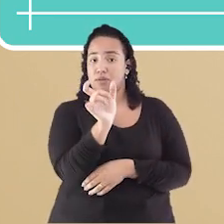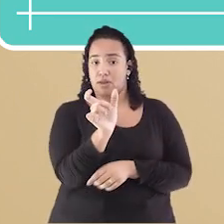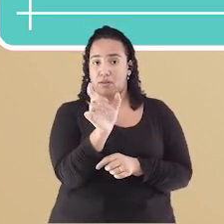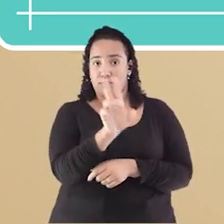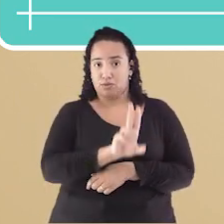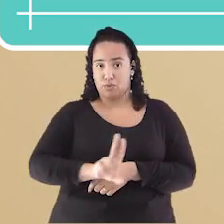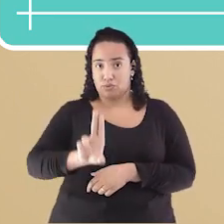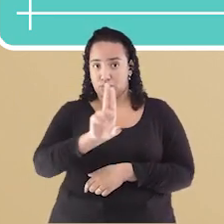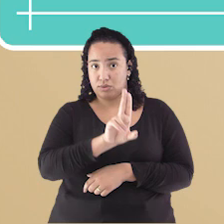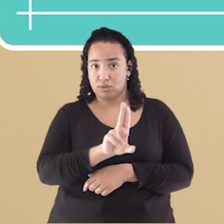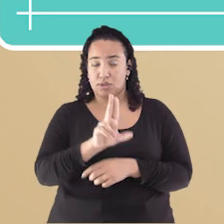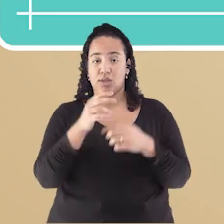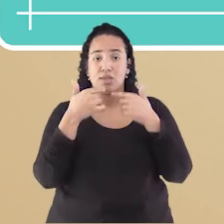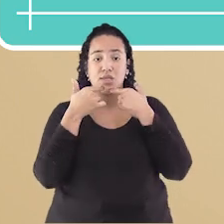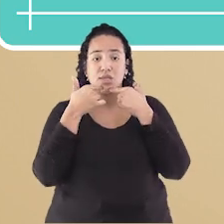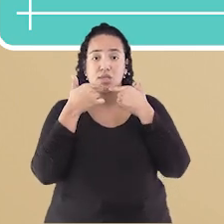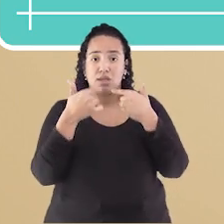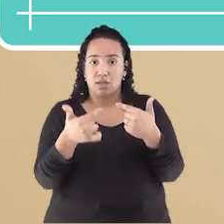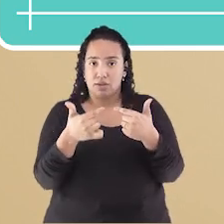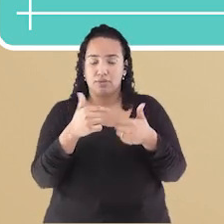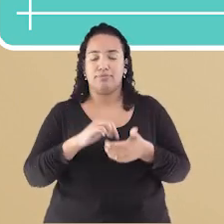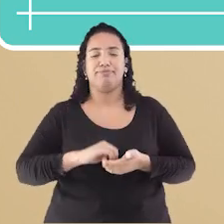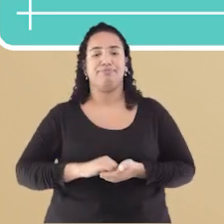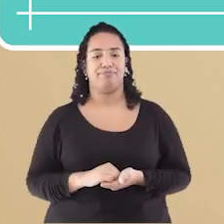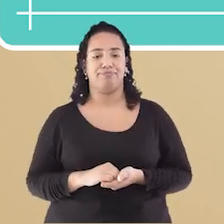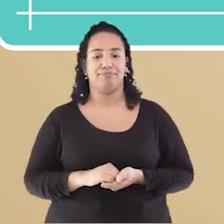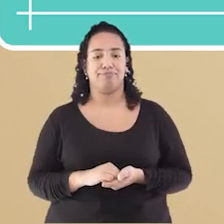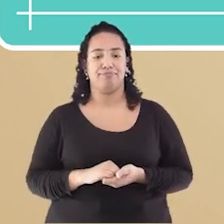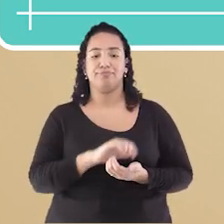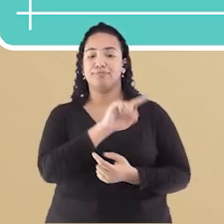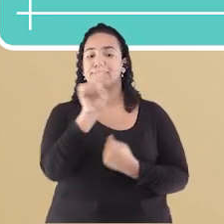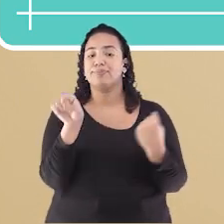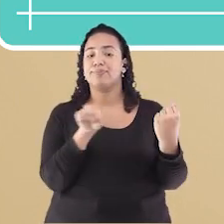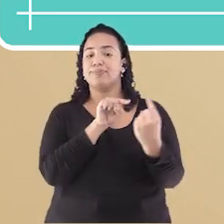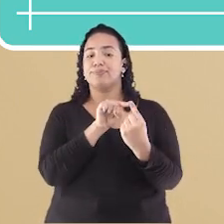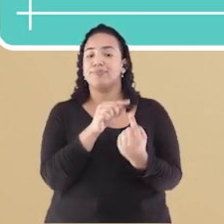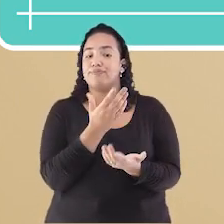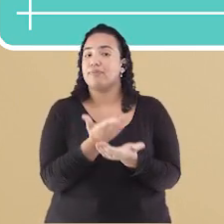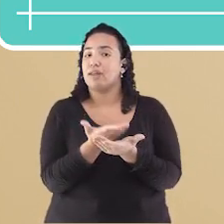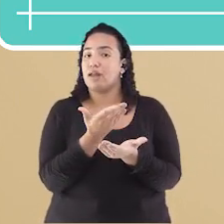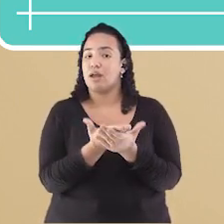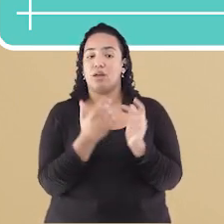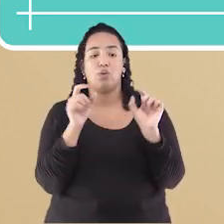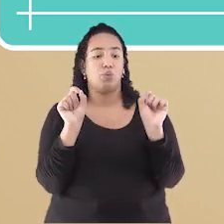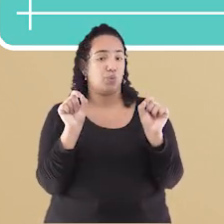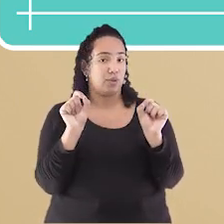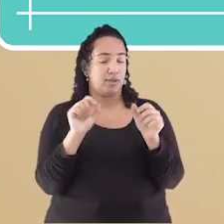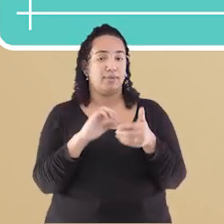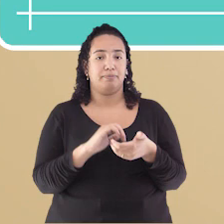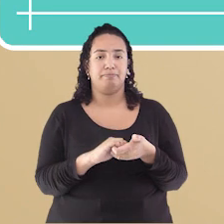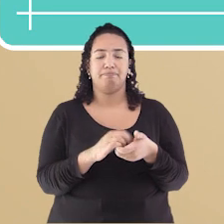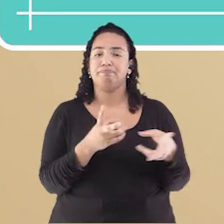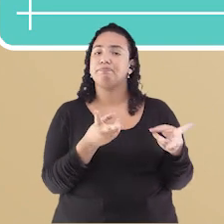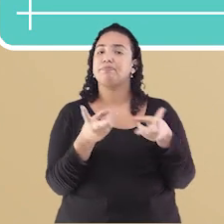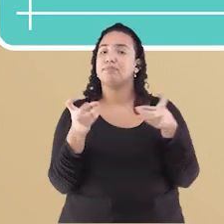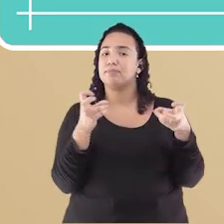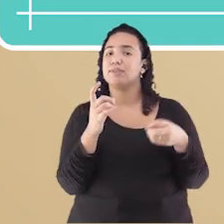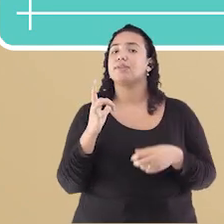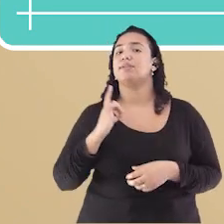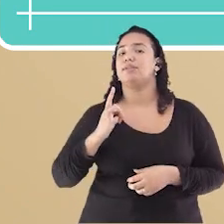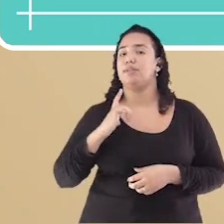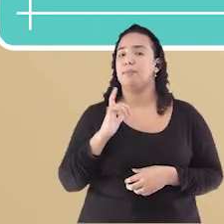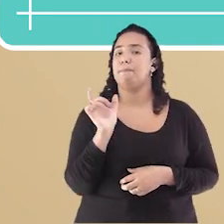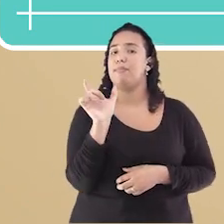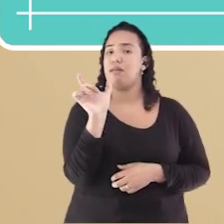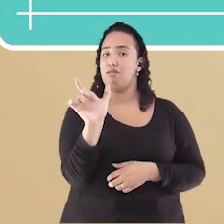utilizados na linguagem usual Os objetivos da aula são Perceber que existem